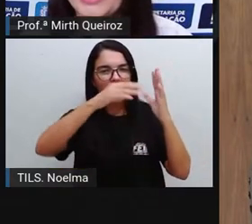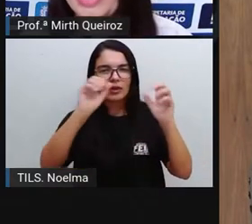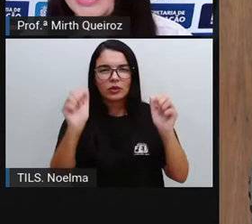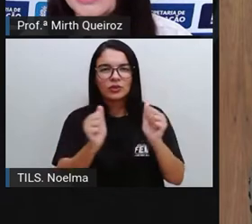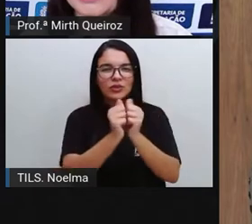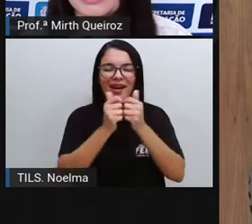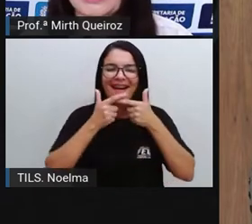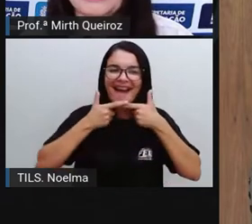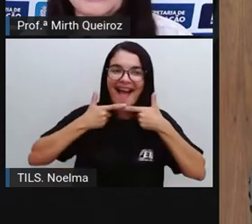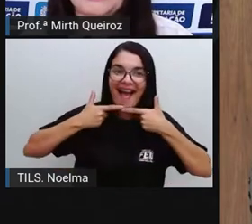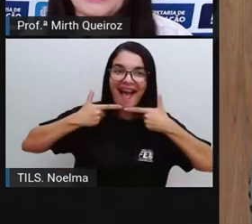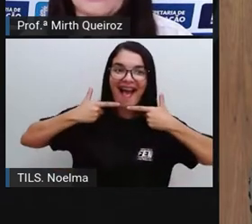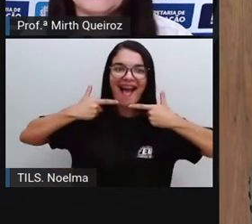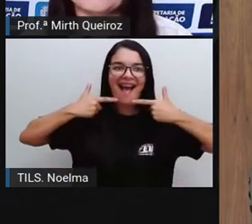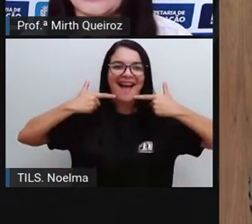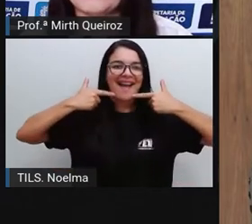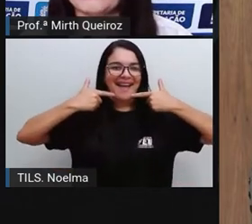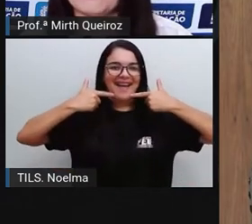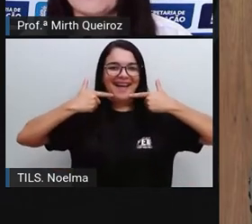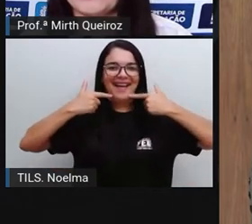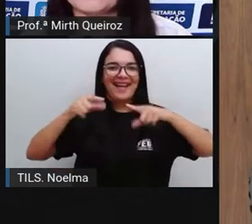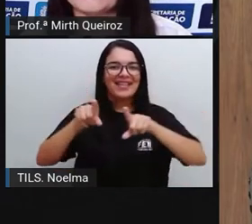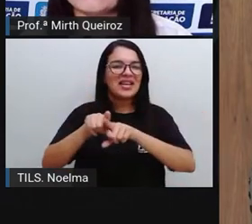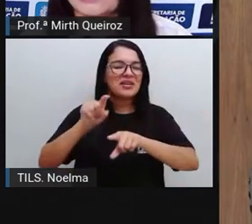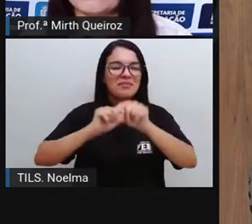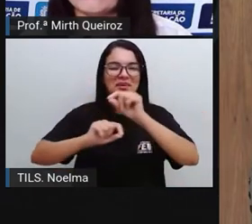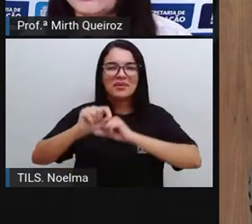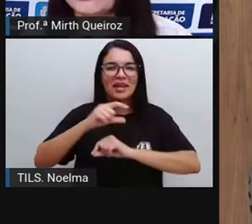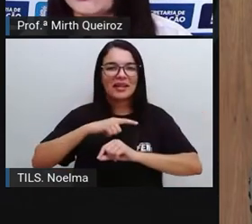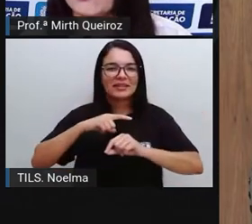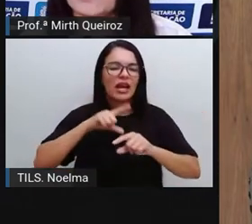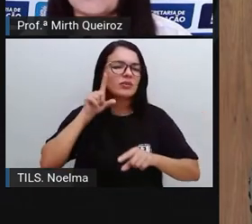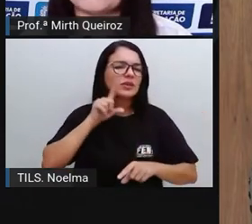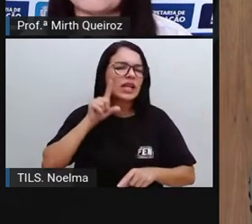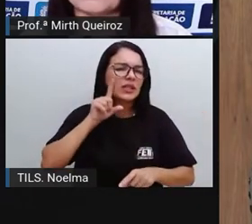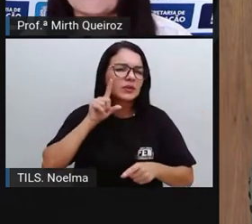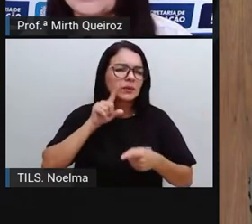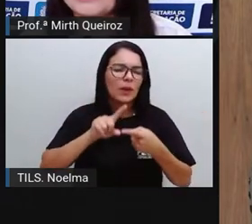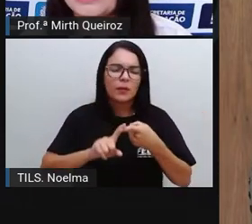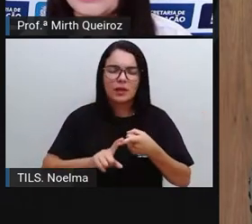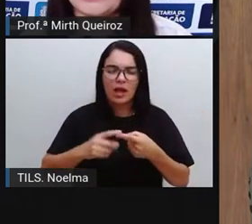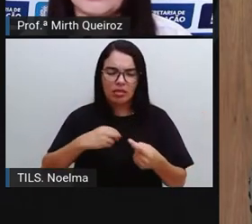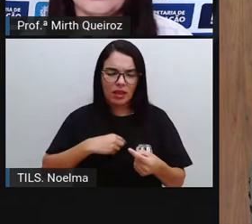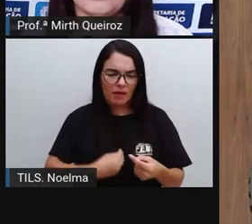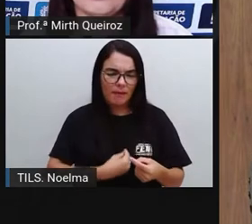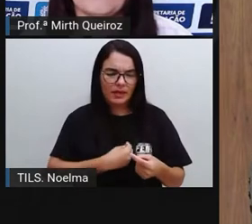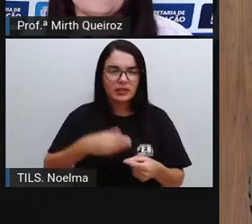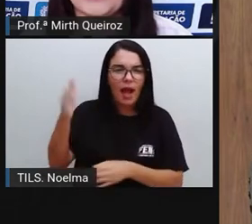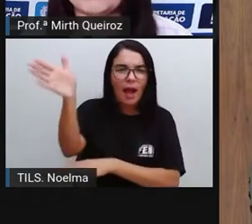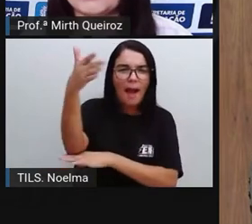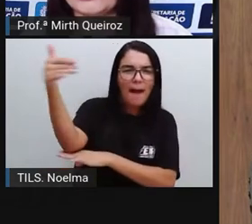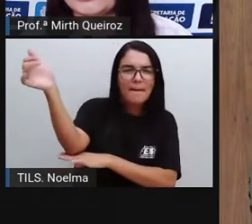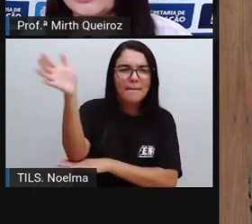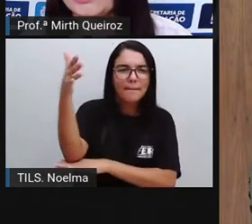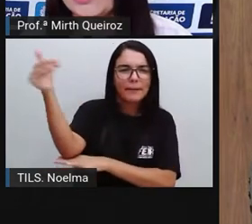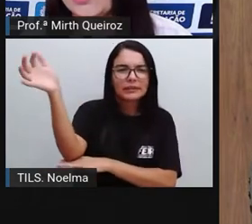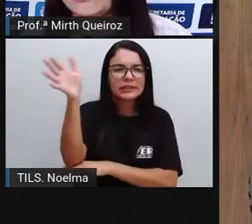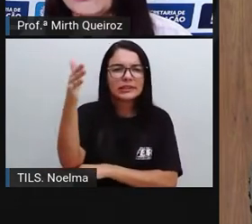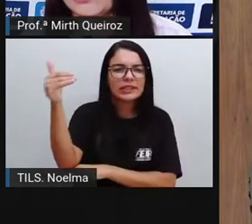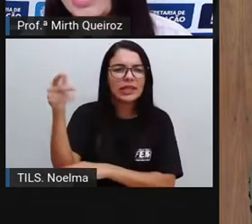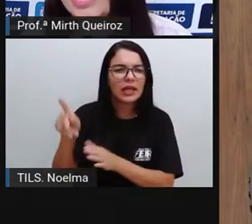sorridentes. E há uma série de referências dos Estados Unidos, como a presença da bandeira, presente